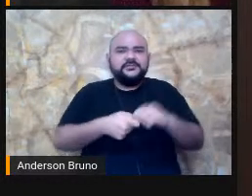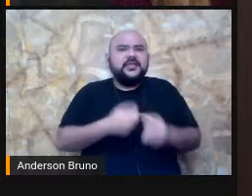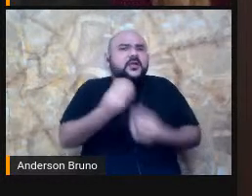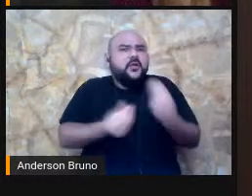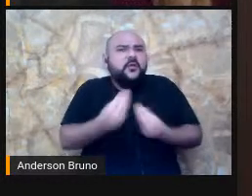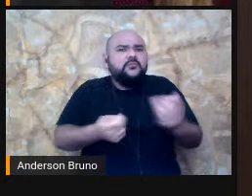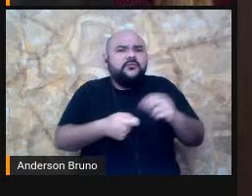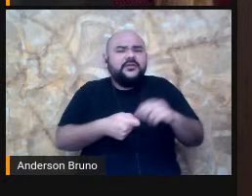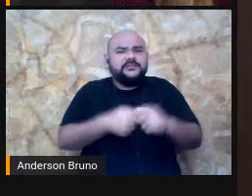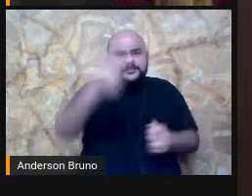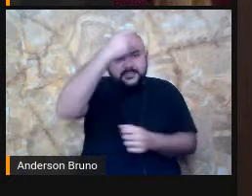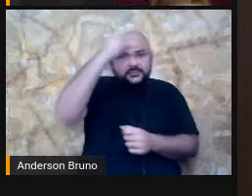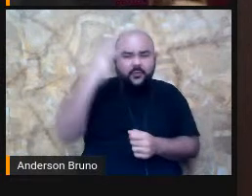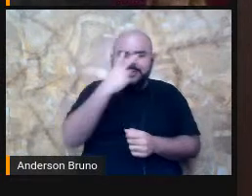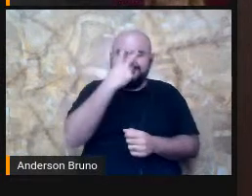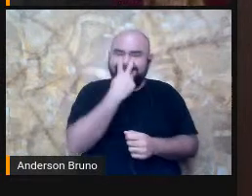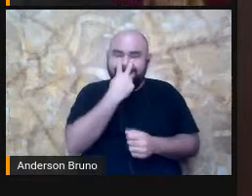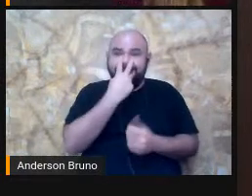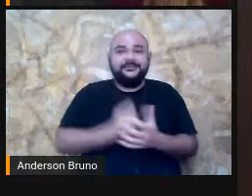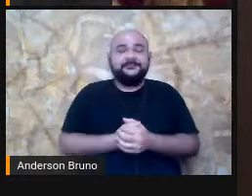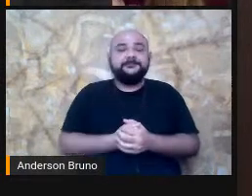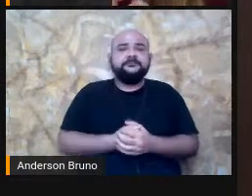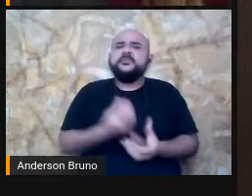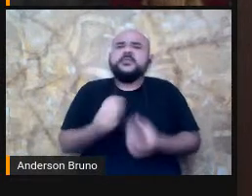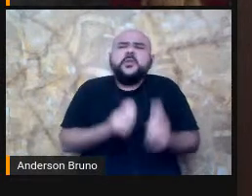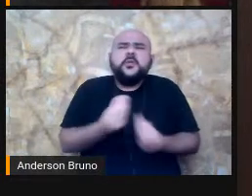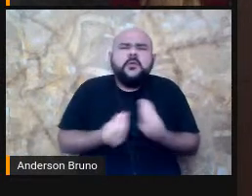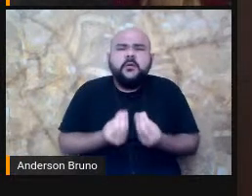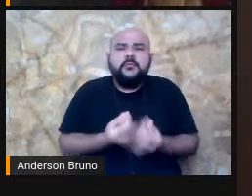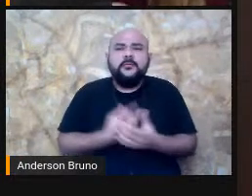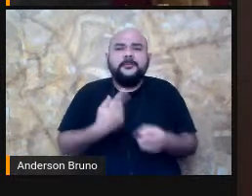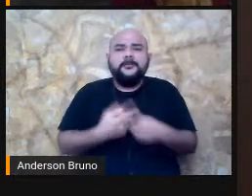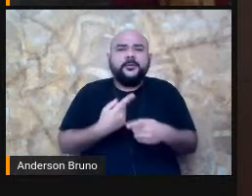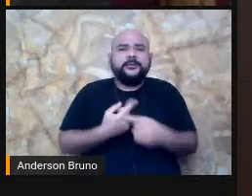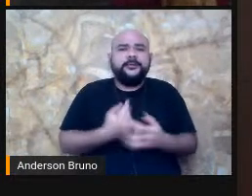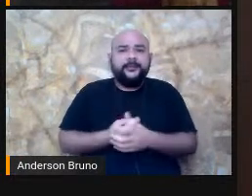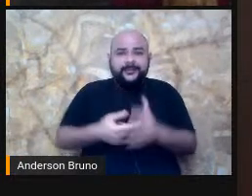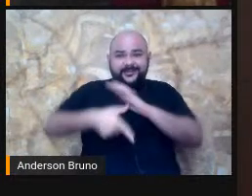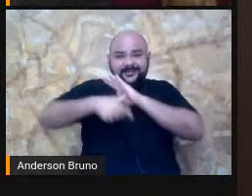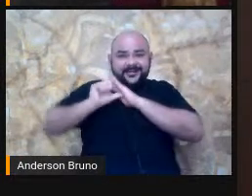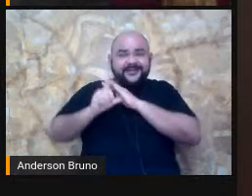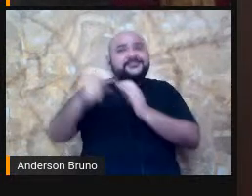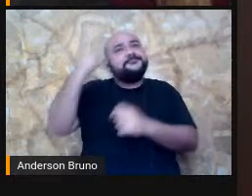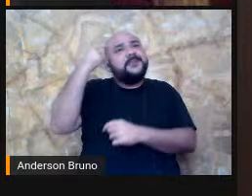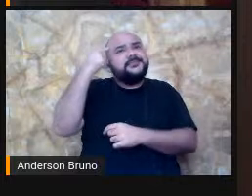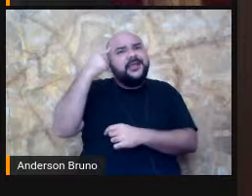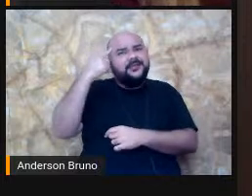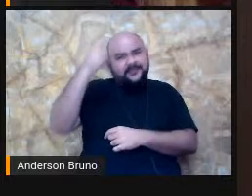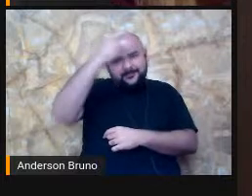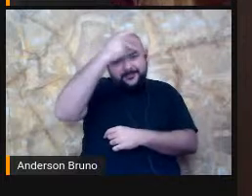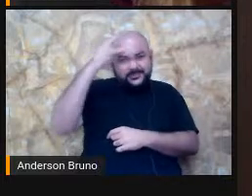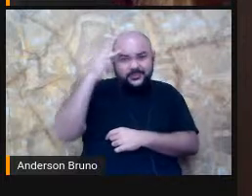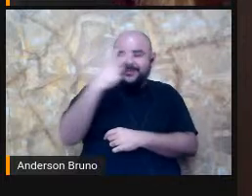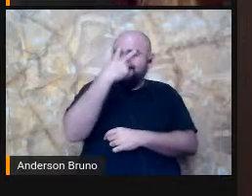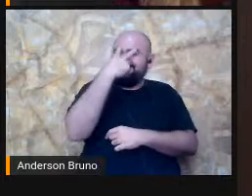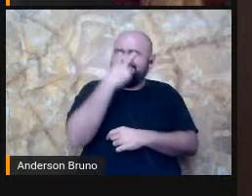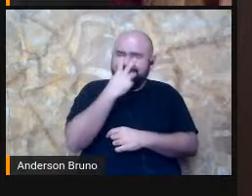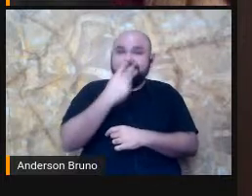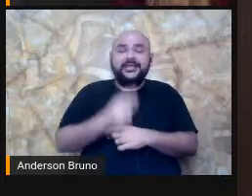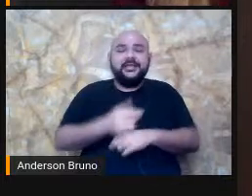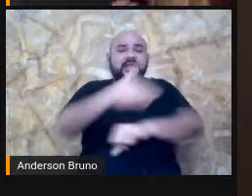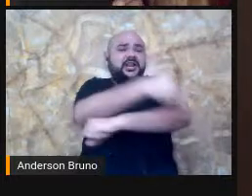elas eram vinculadas, na época, à questão da mendicância, à questão da musicalidade para se pedir esmolas,